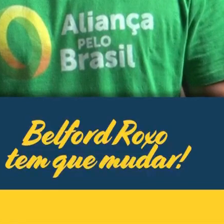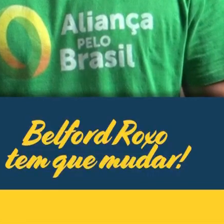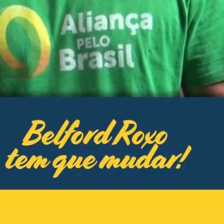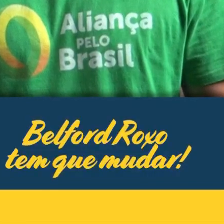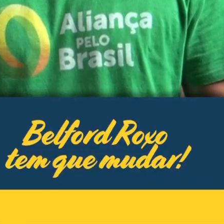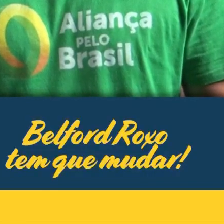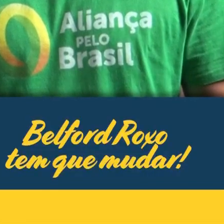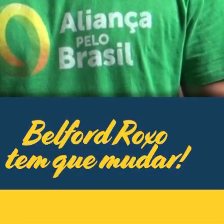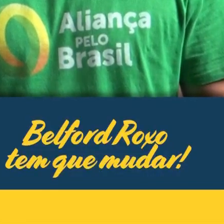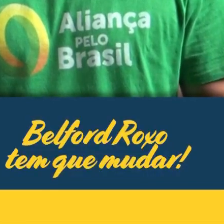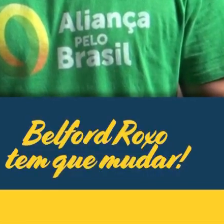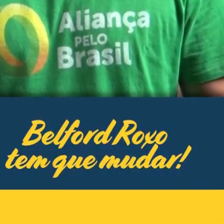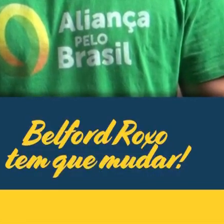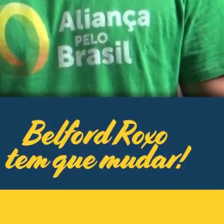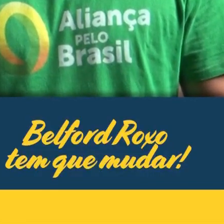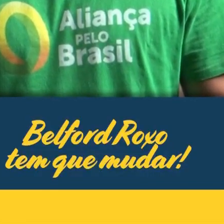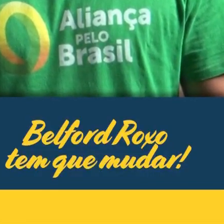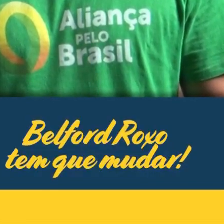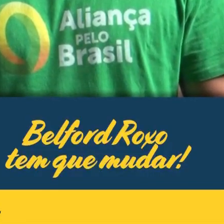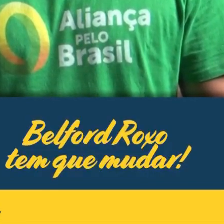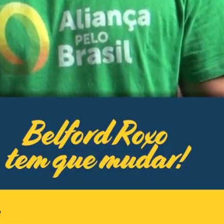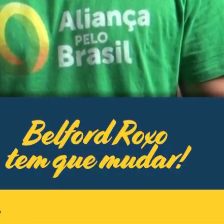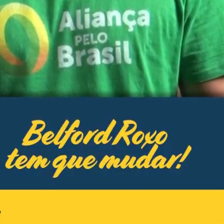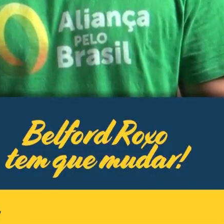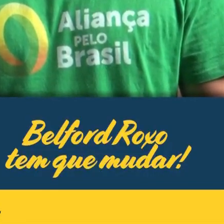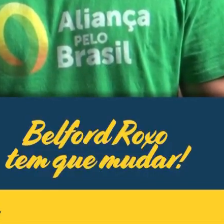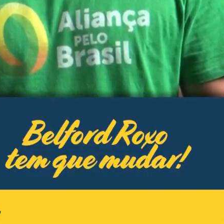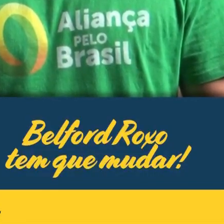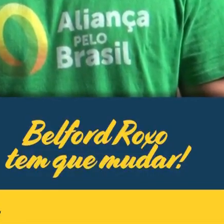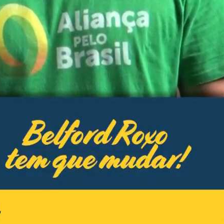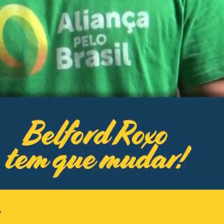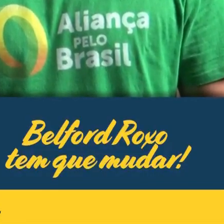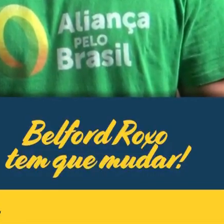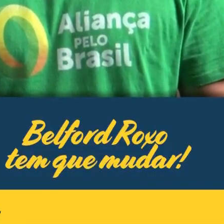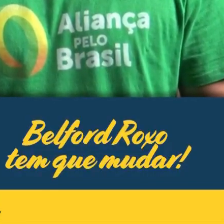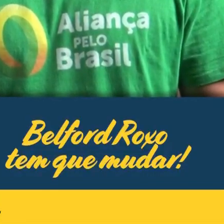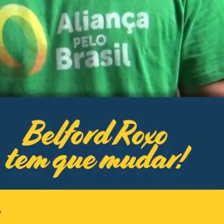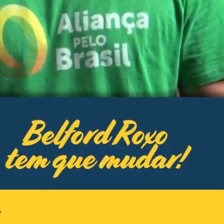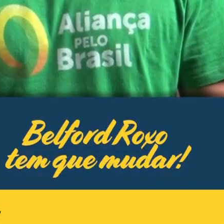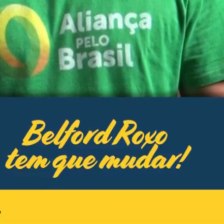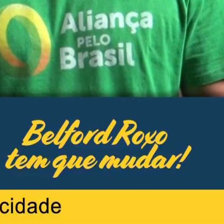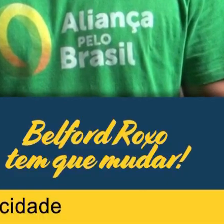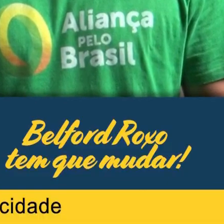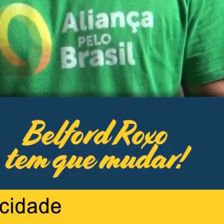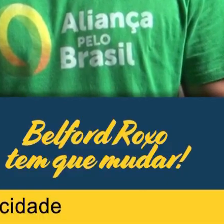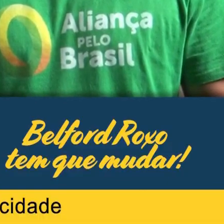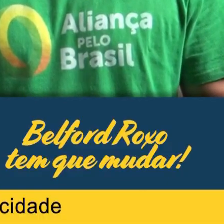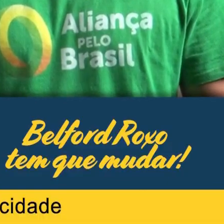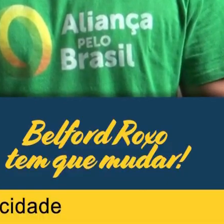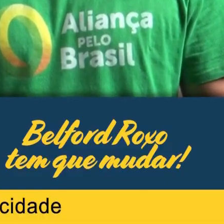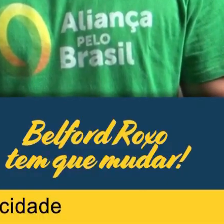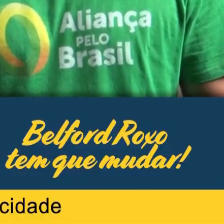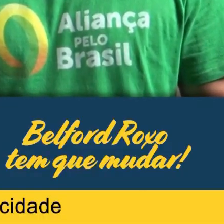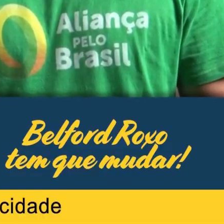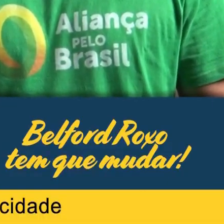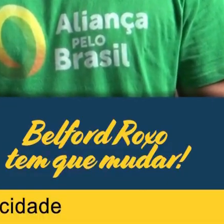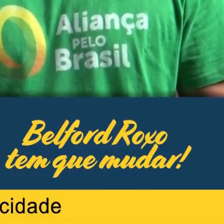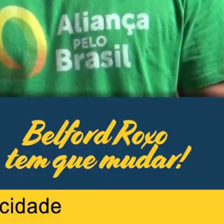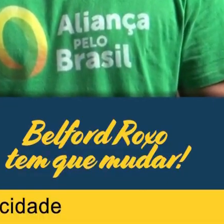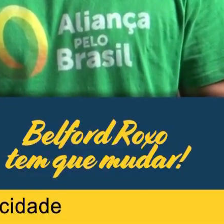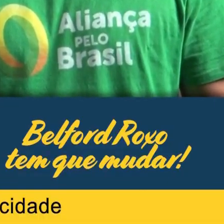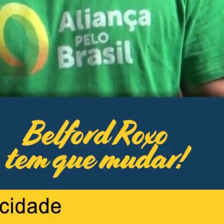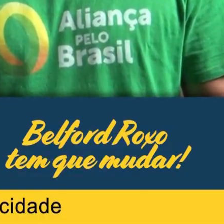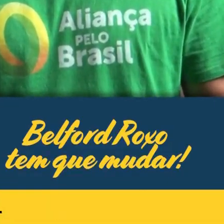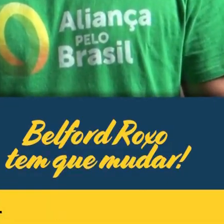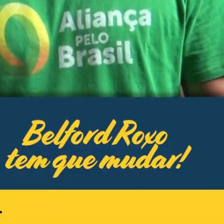deputado Jordi estamos aqui para avalizar a candidatura do Júnior Cruz, é porque vale a pena. É um cara que vai prezar pela economicidade